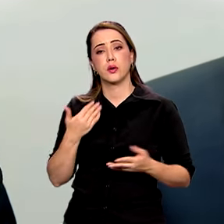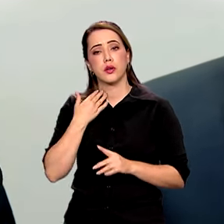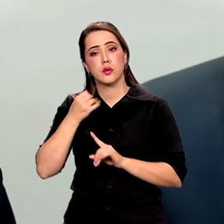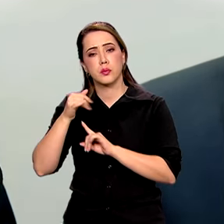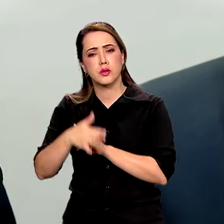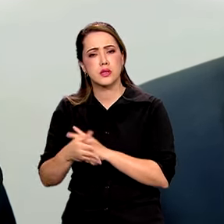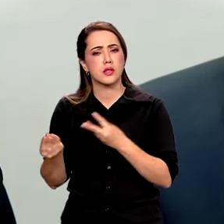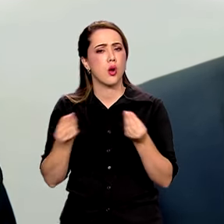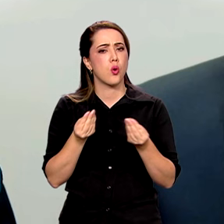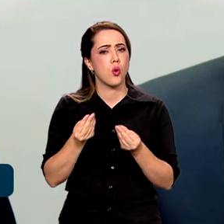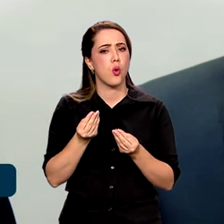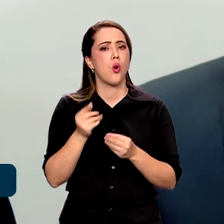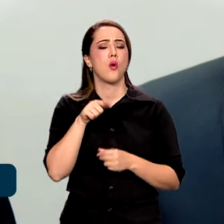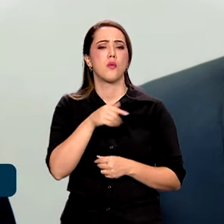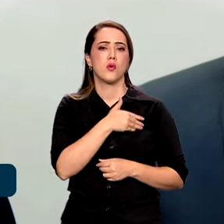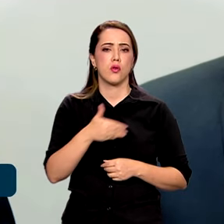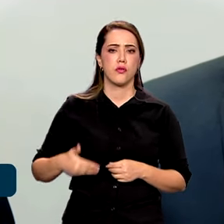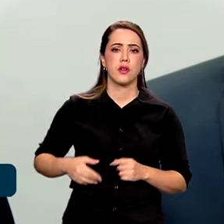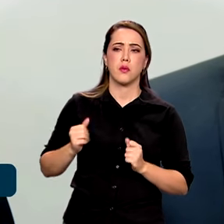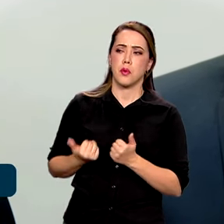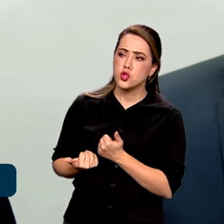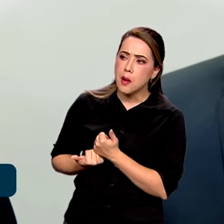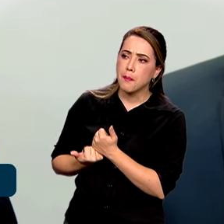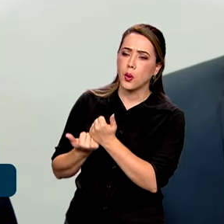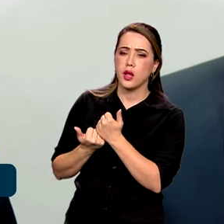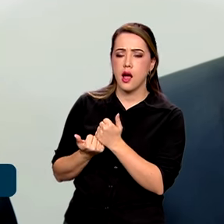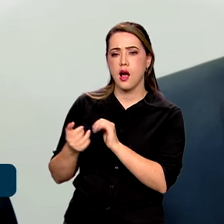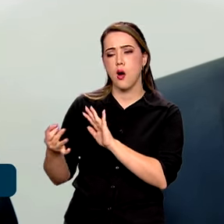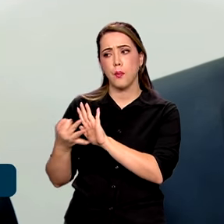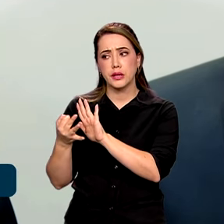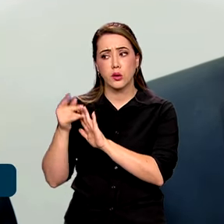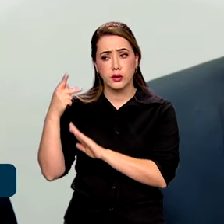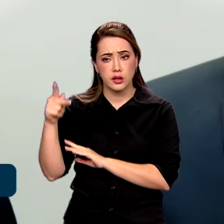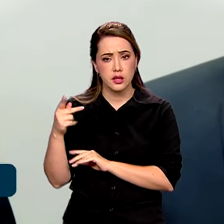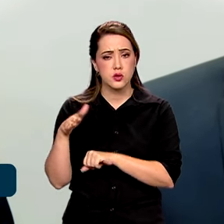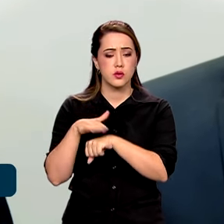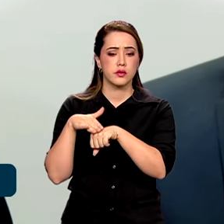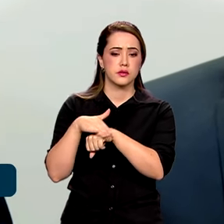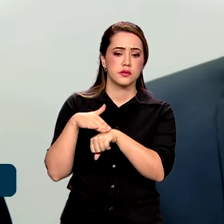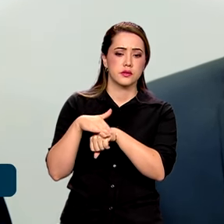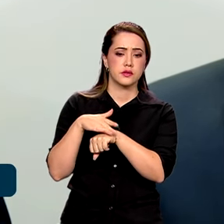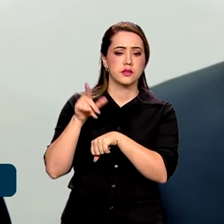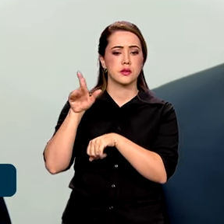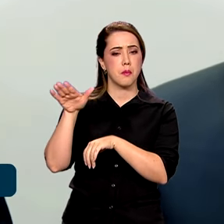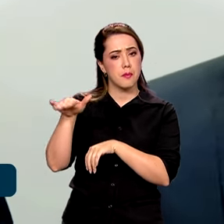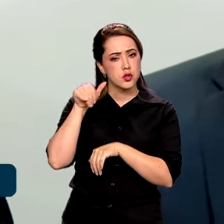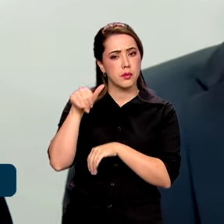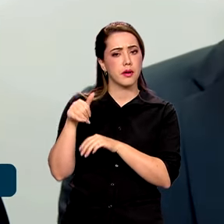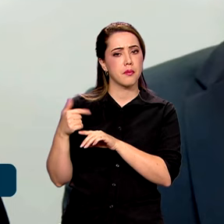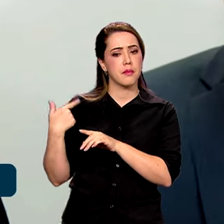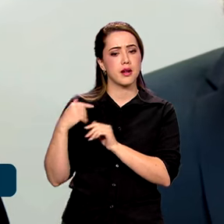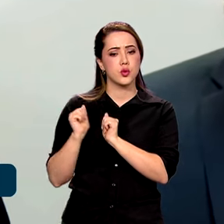para, de alguma maneira, tentar convencer, fazer uma pressão ou alguma coisa, uma conversa mais ao pé do ouvido?